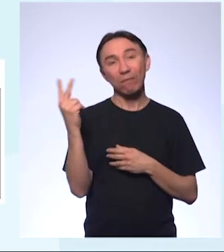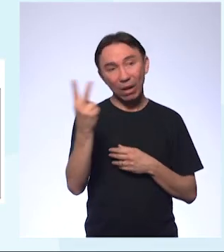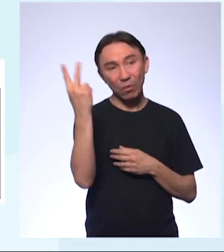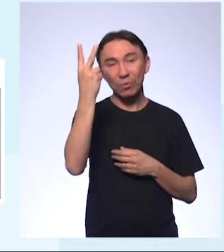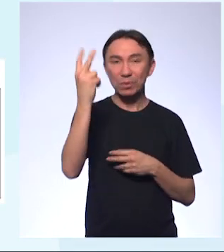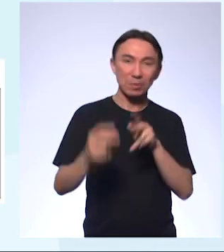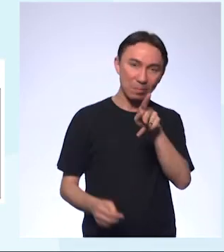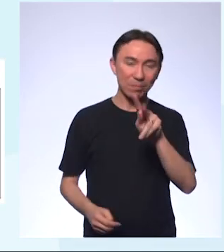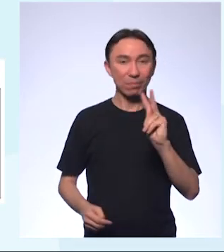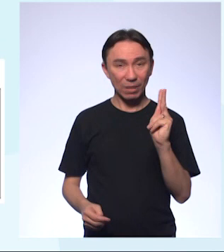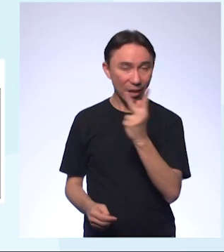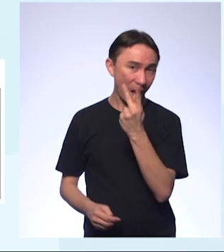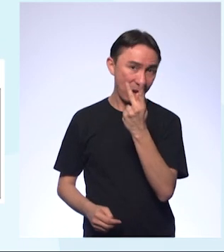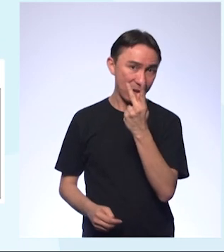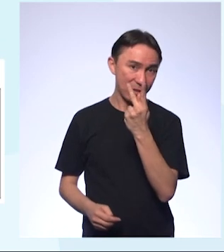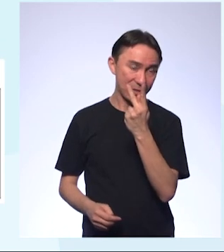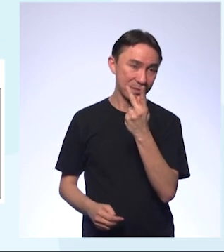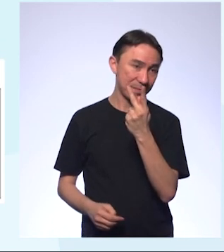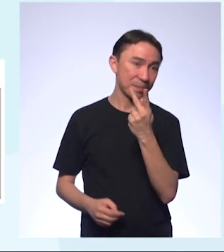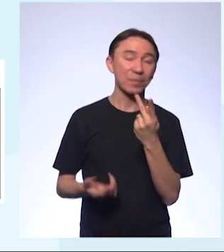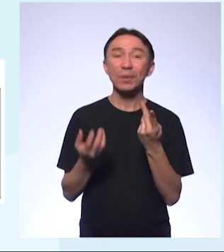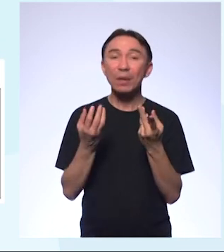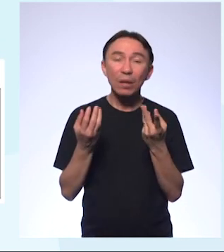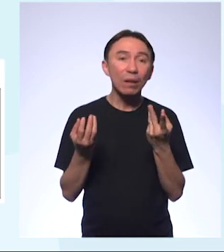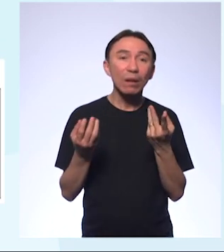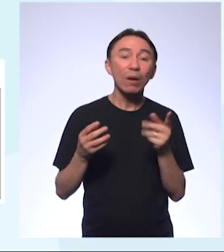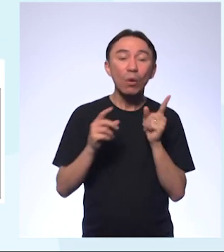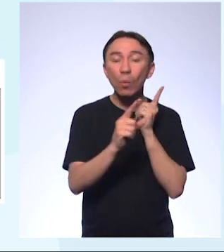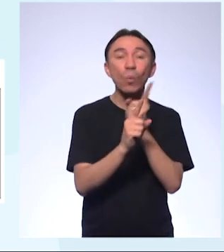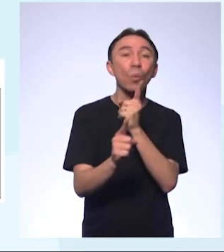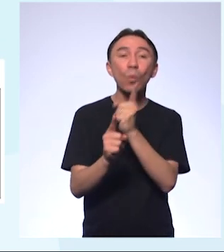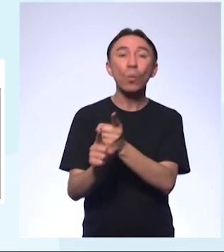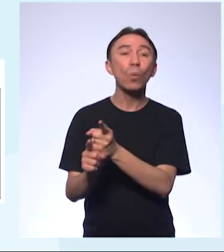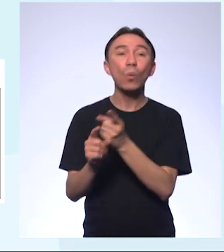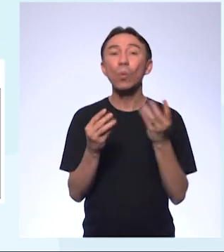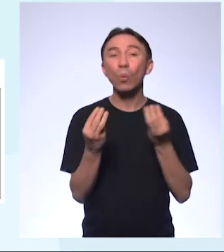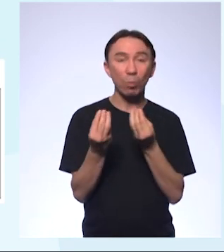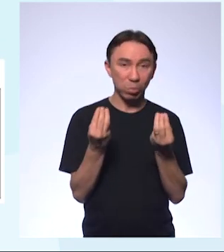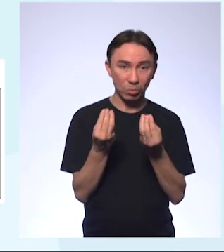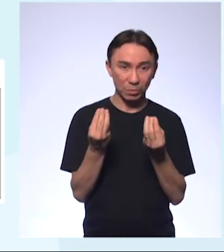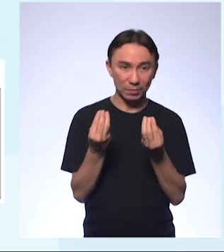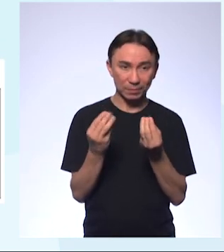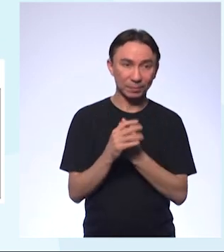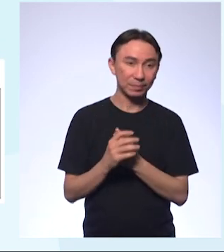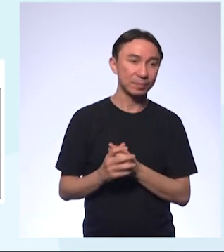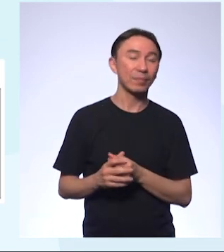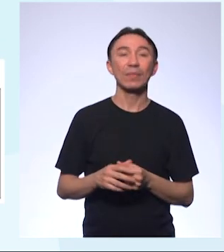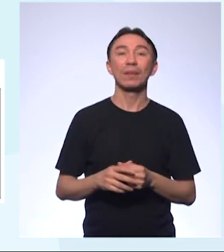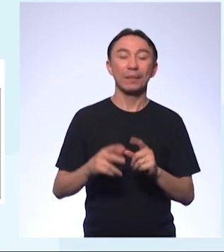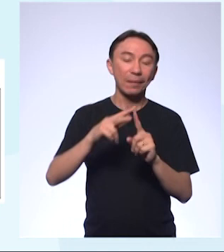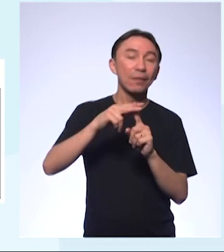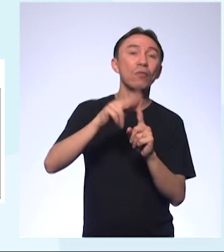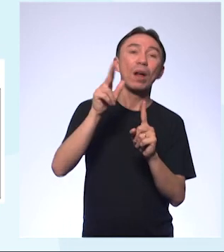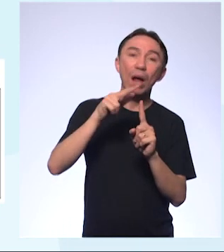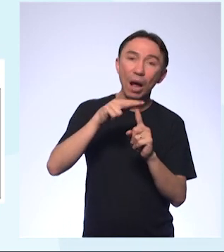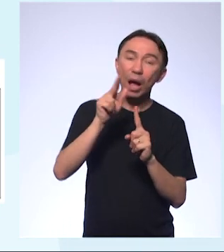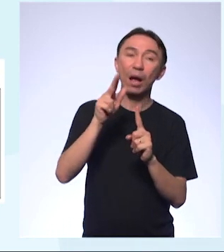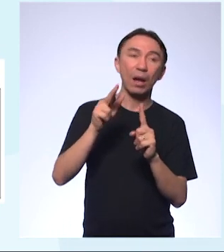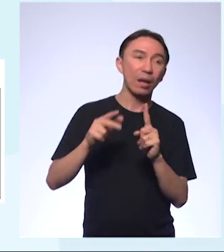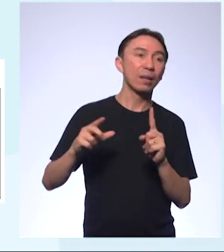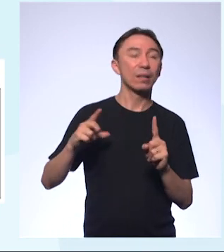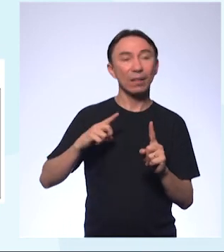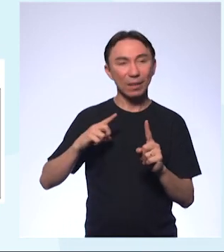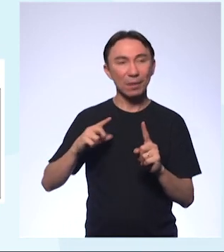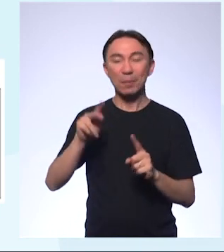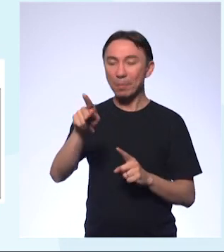pH. Então, como que nós chegamos a esses valores, né? Aqui, o refrigerante, o